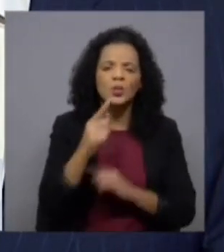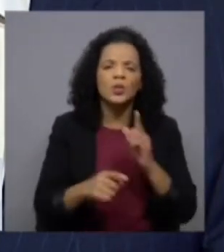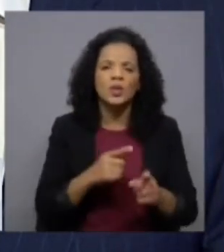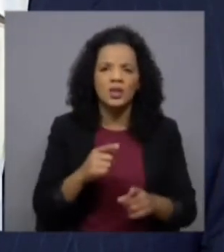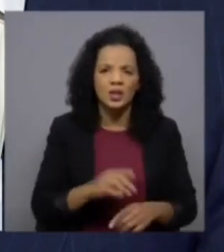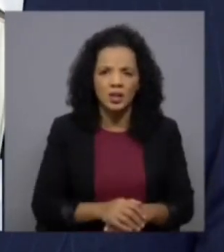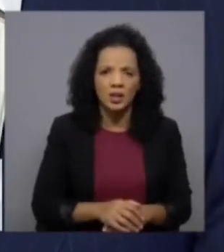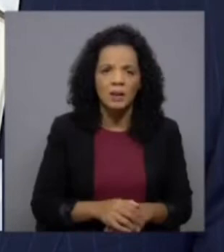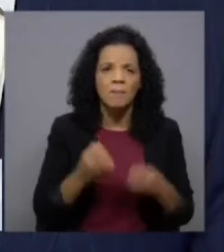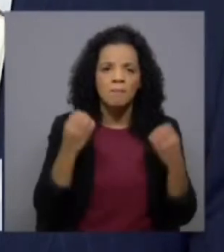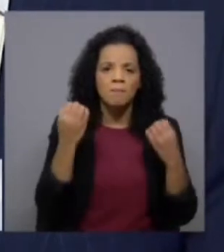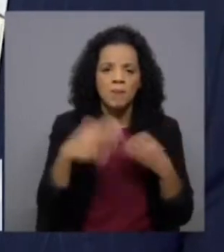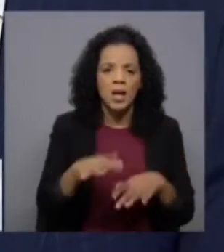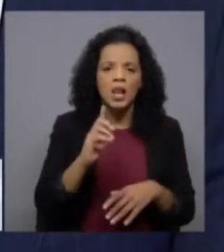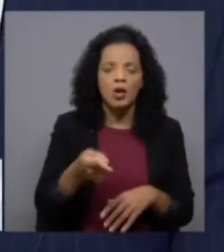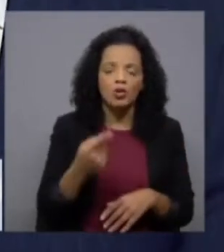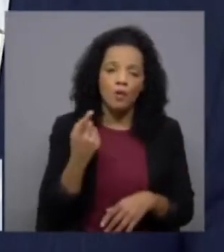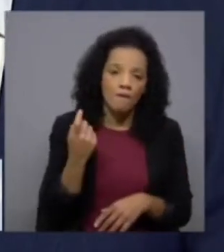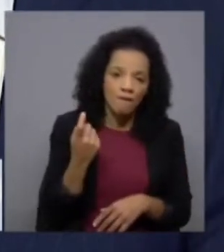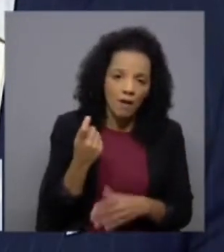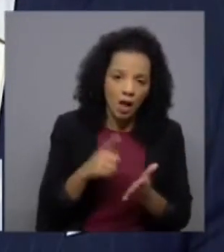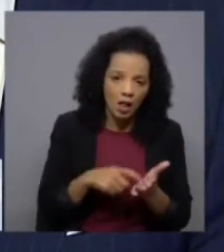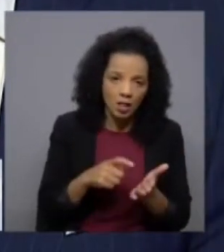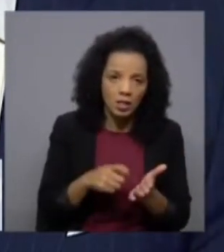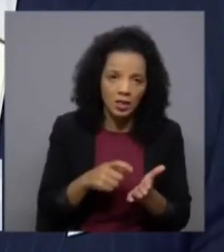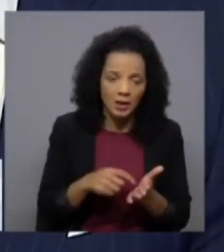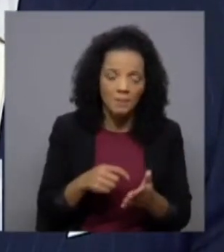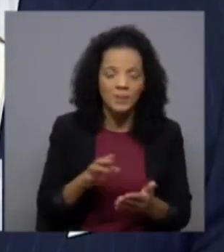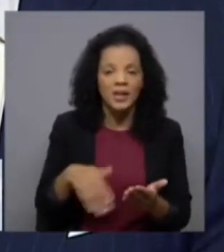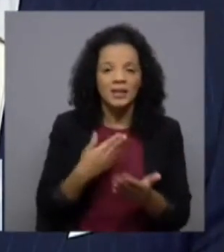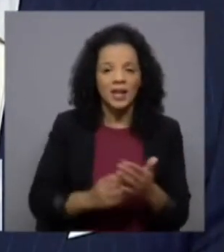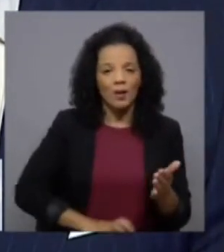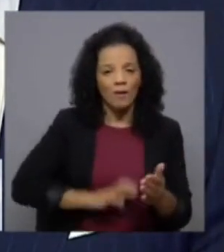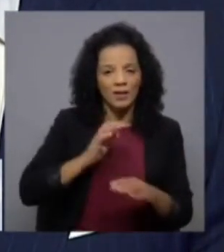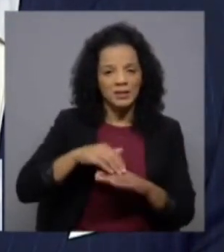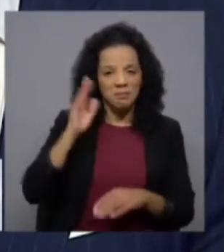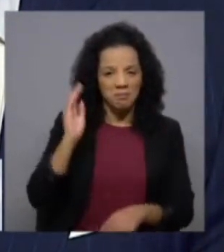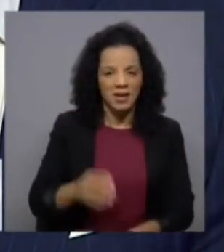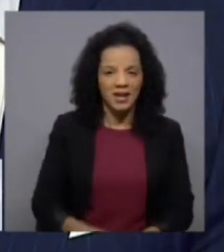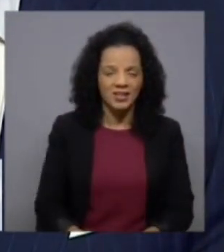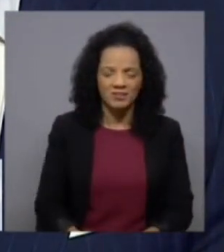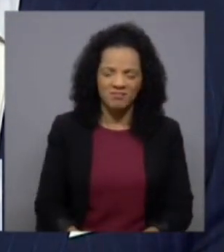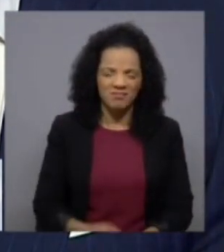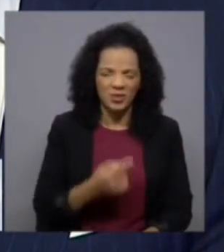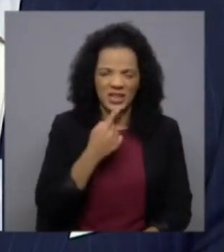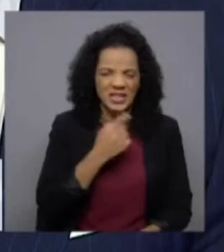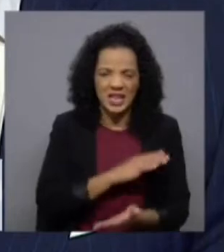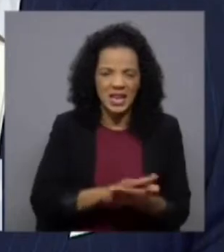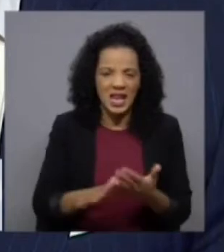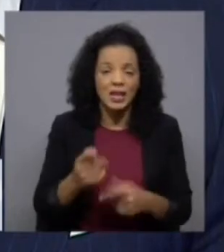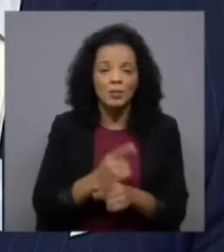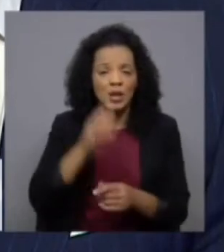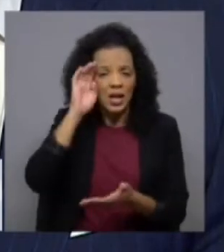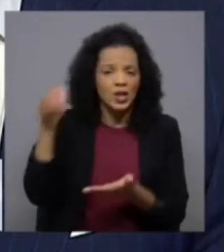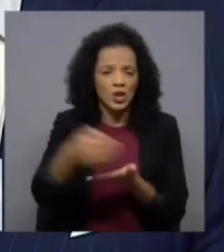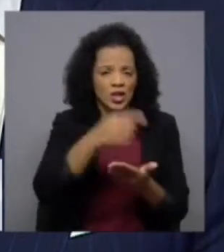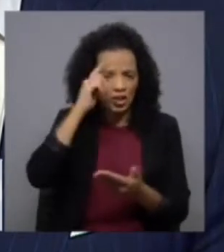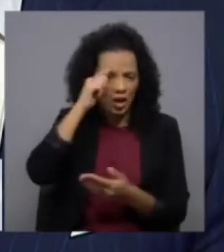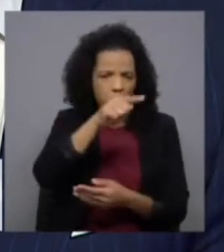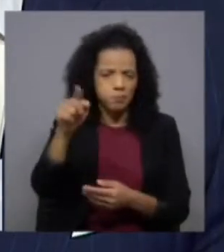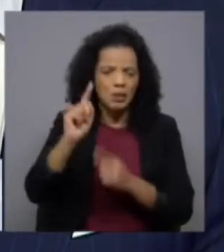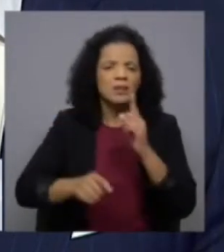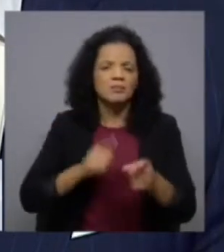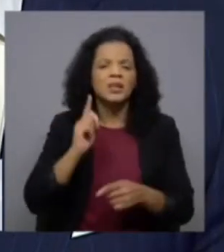o que é que está a correr mal ou o que é que lhe falta fazer para ter mais confiança? não quero dizer nada primeiro as sondagens nós sabemos o que são as